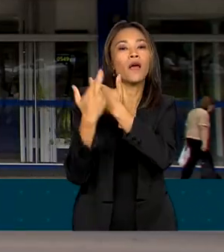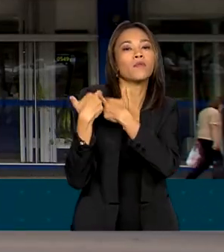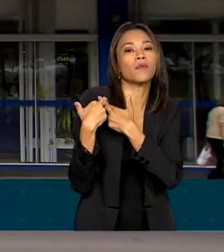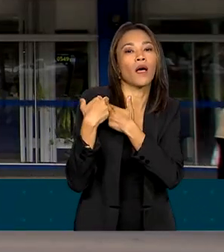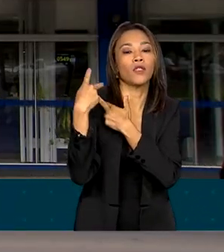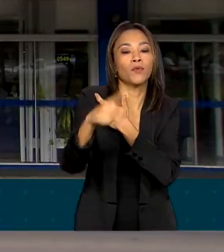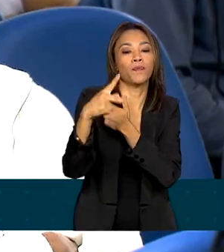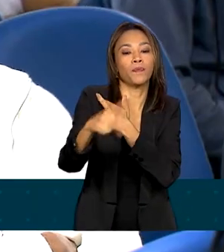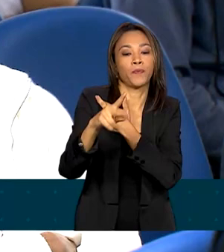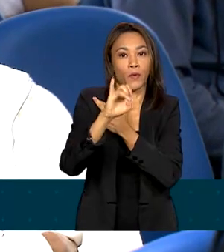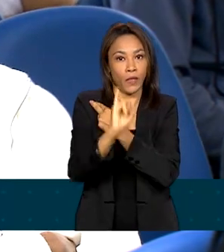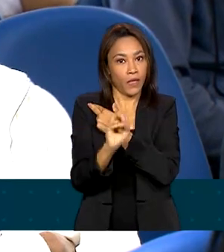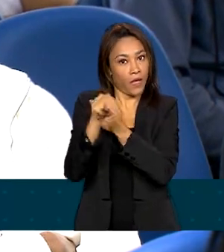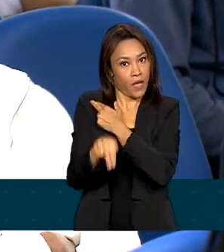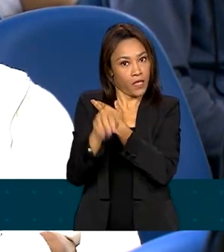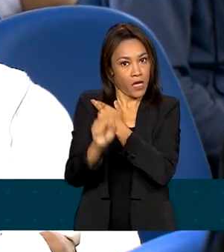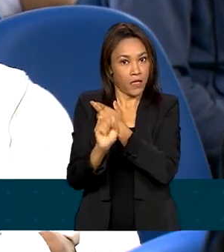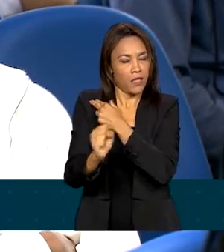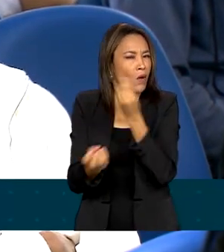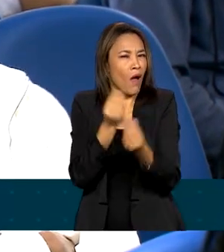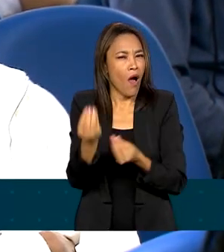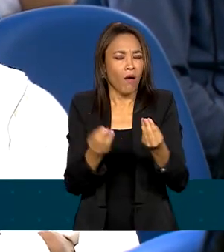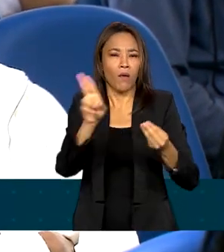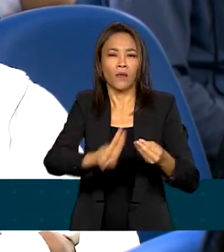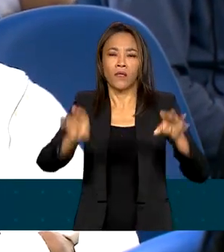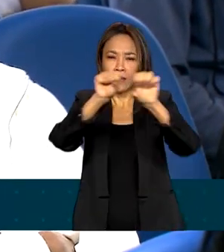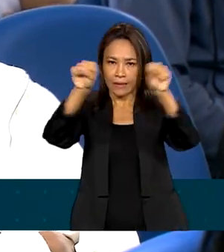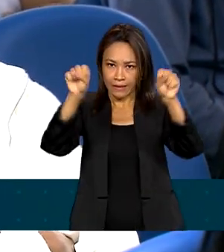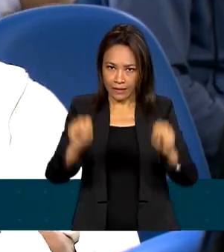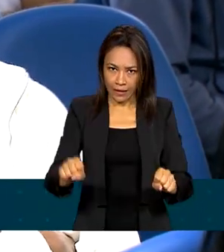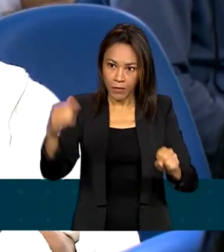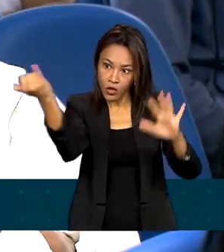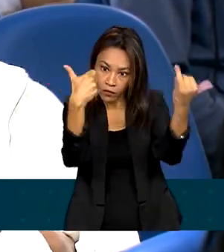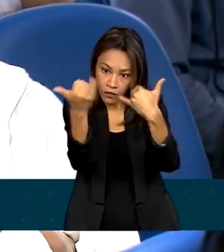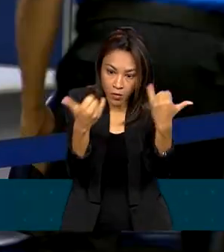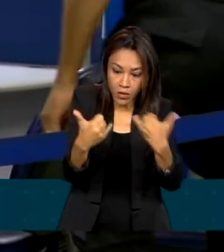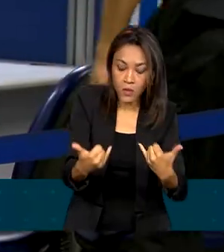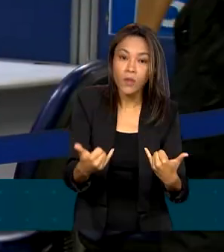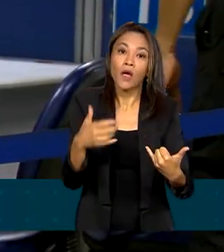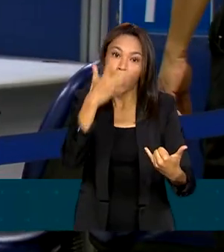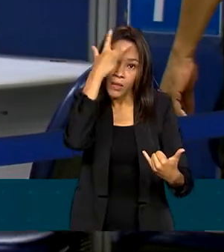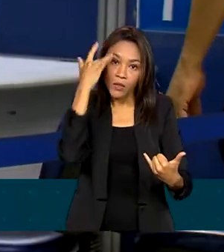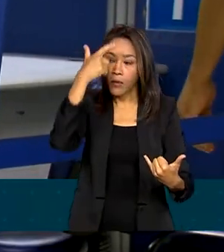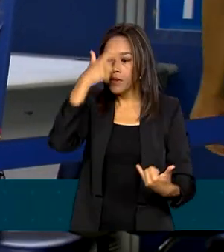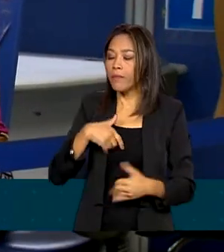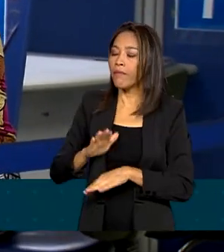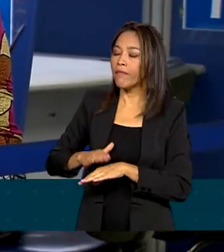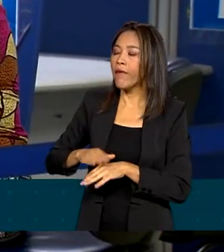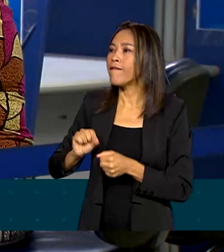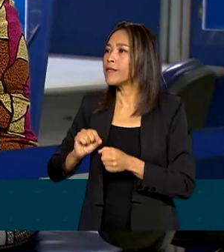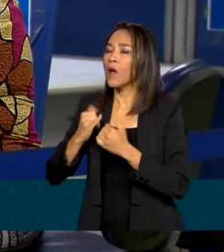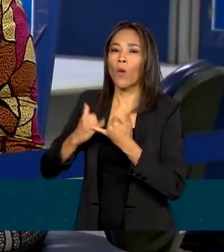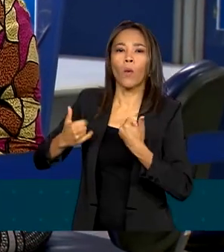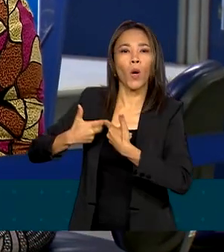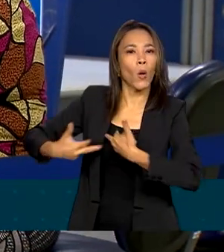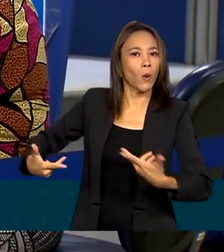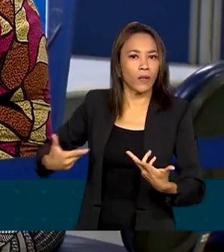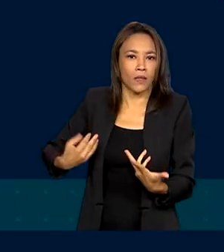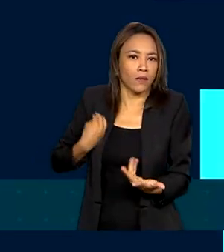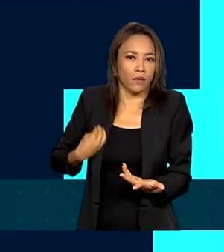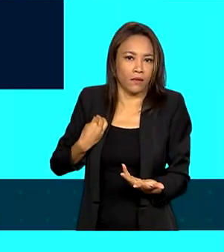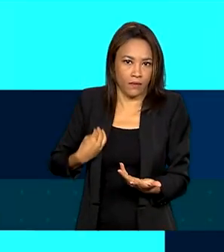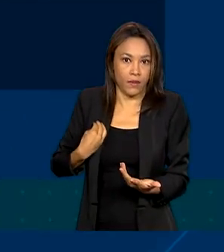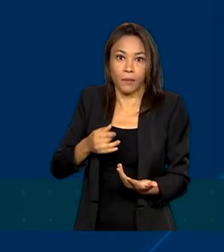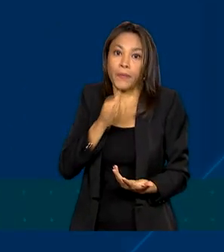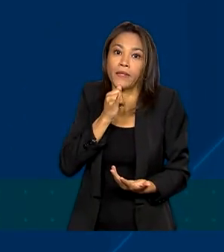INSS, por meio do cruzamento de dados. Basta que o segurado faça algumas movimentações corriqueiras.